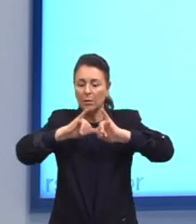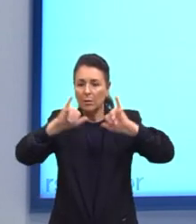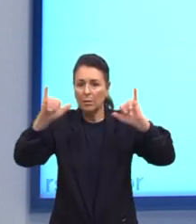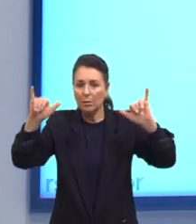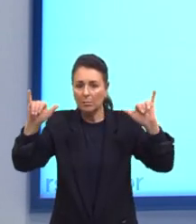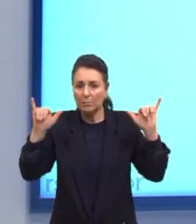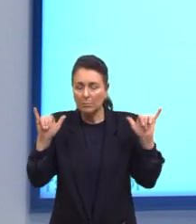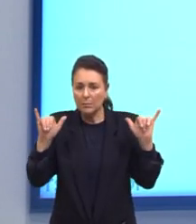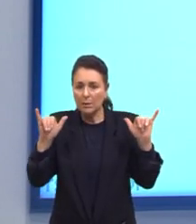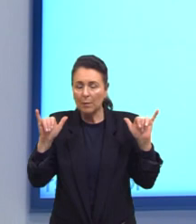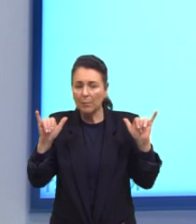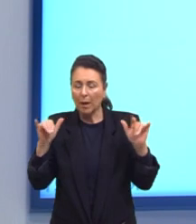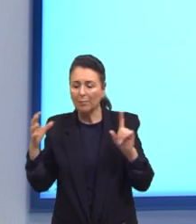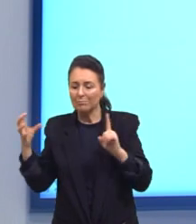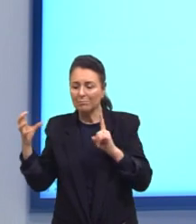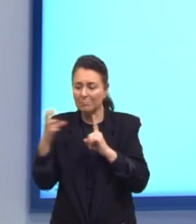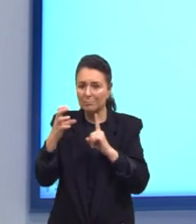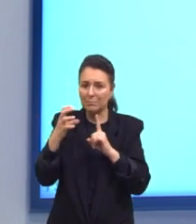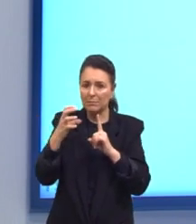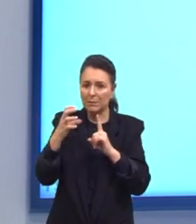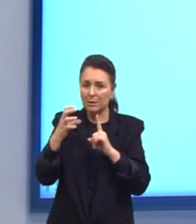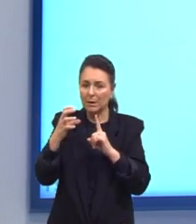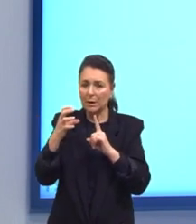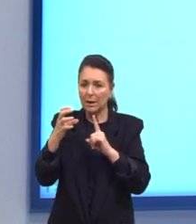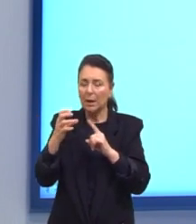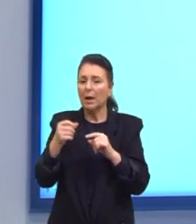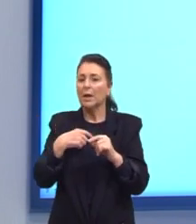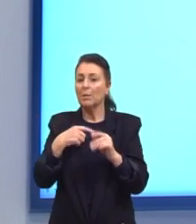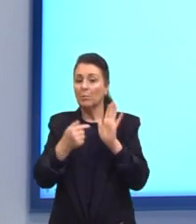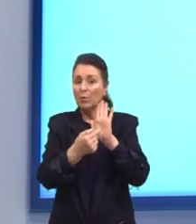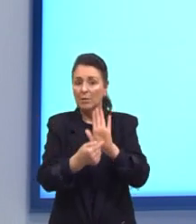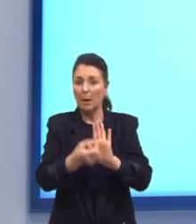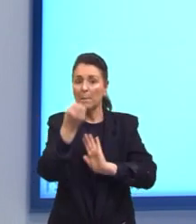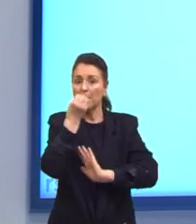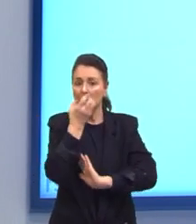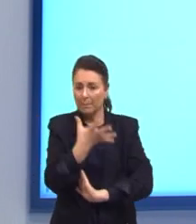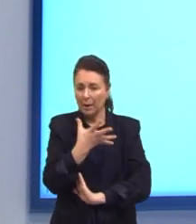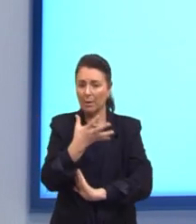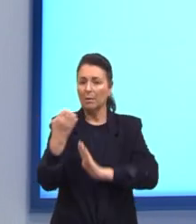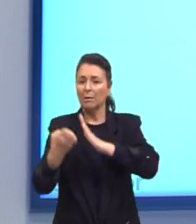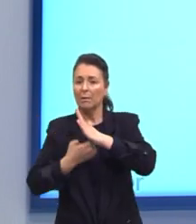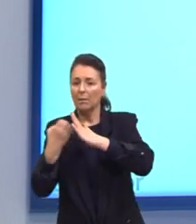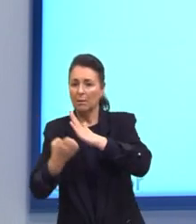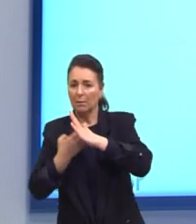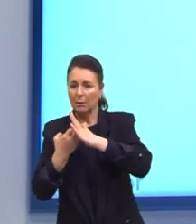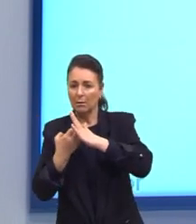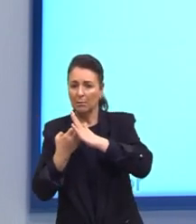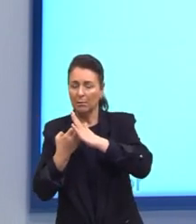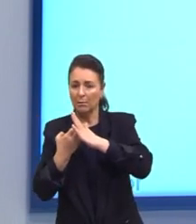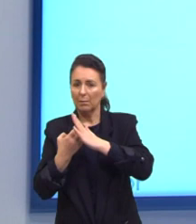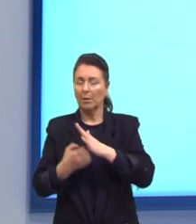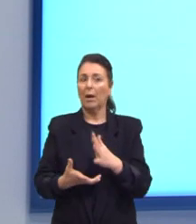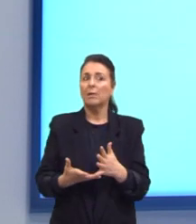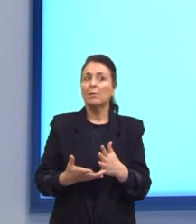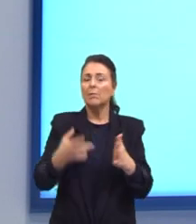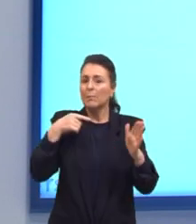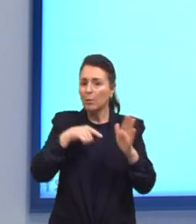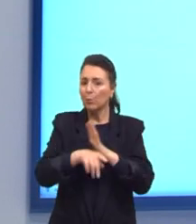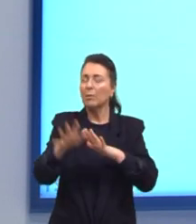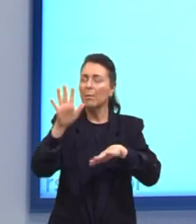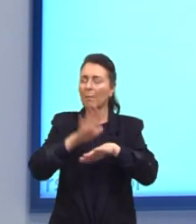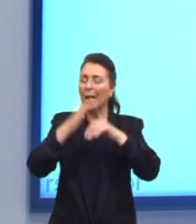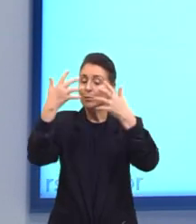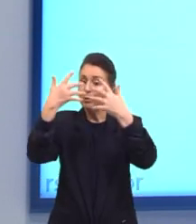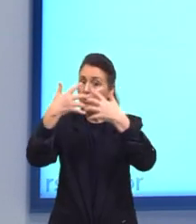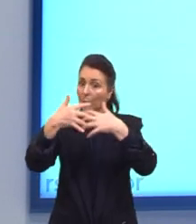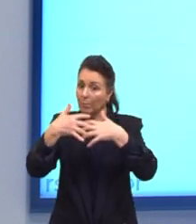informações Para atingir A reputação Das empresas Isso aqui É uma questão Um pouquinho Mais complexa Um pouquinho Mais